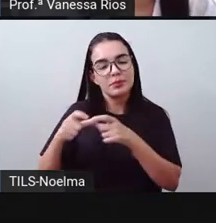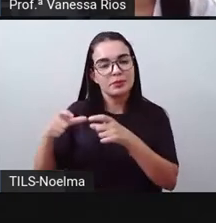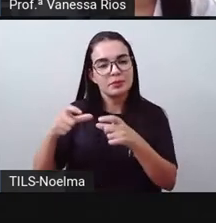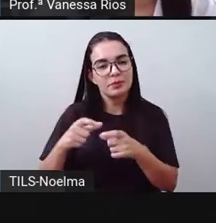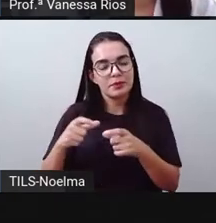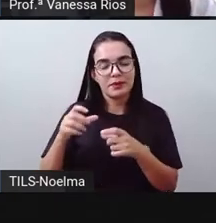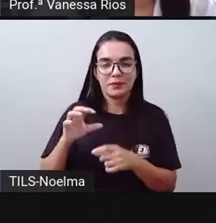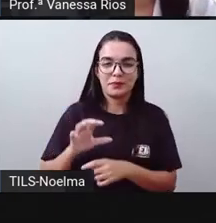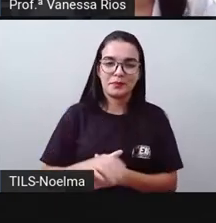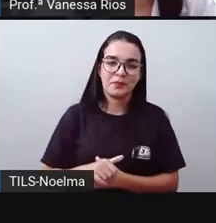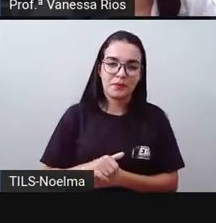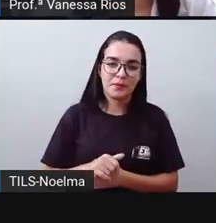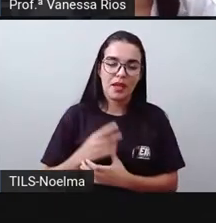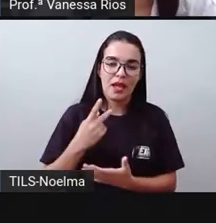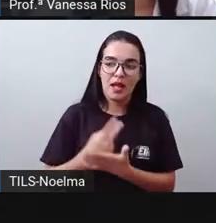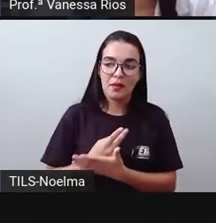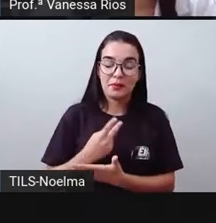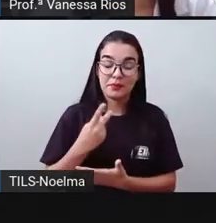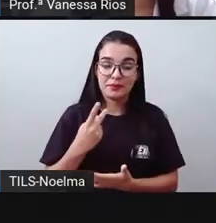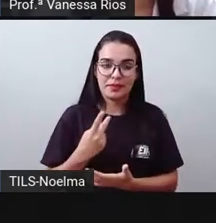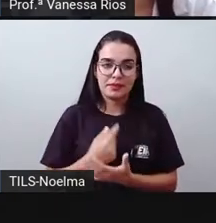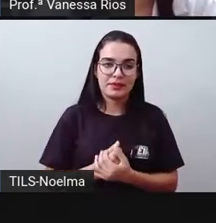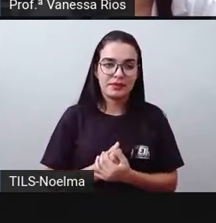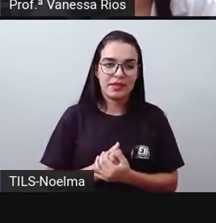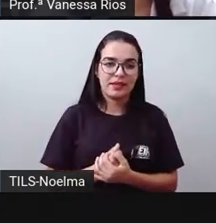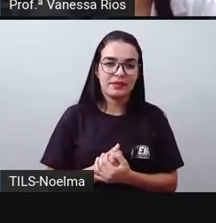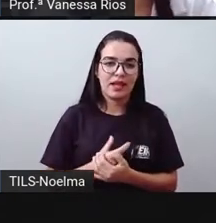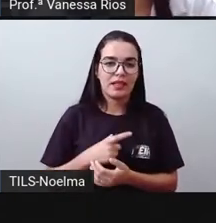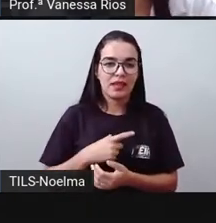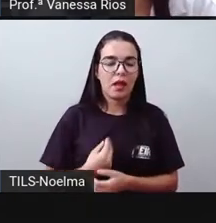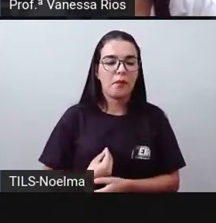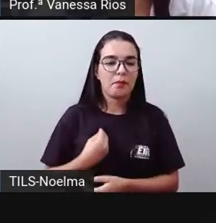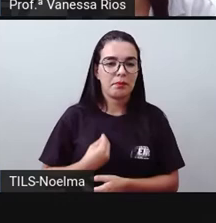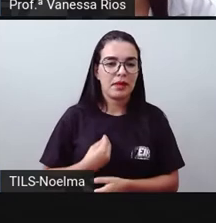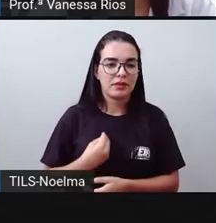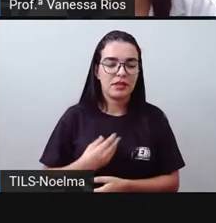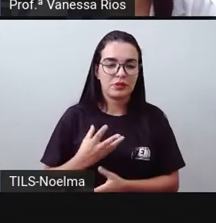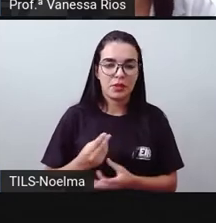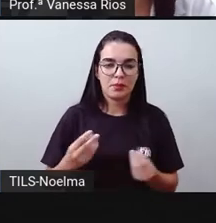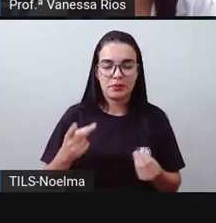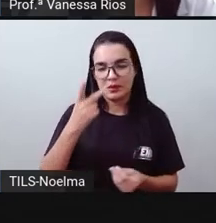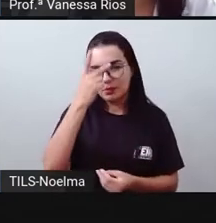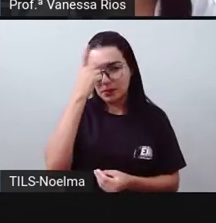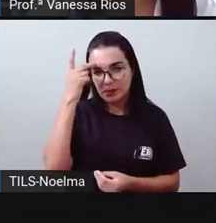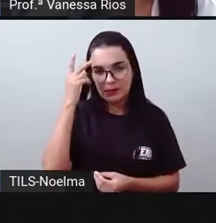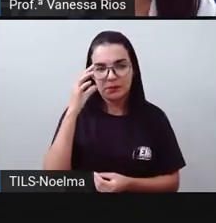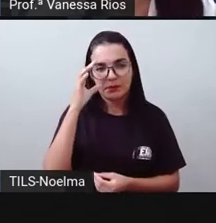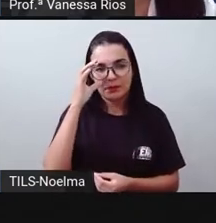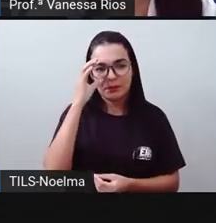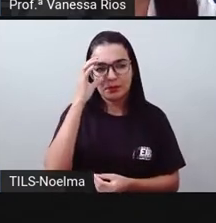né, aconteça, né, e esteja presente na vida de muitas pessoas.